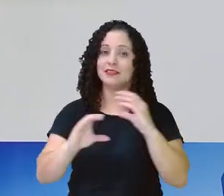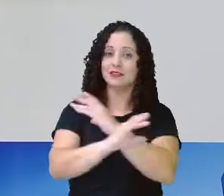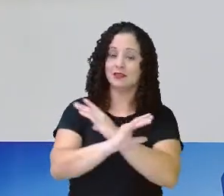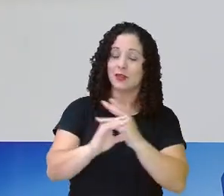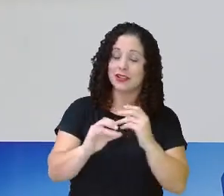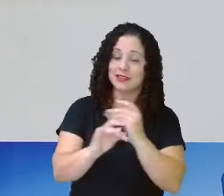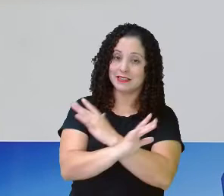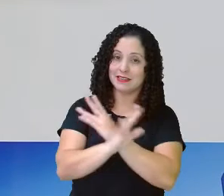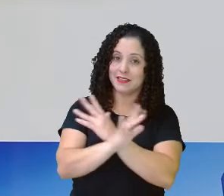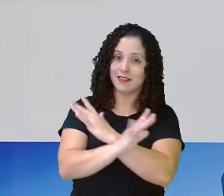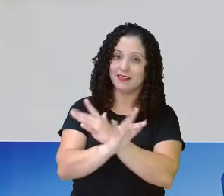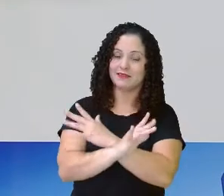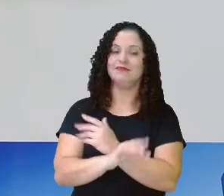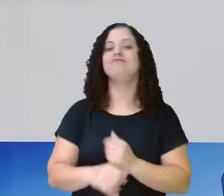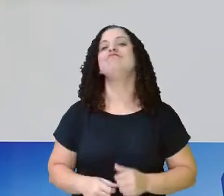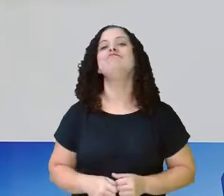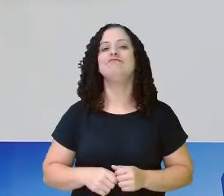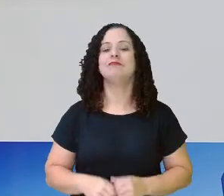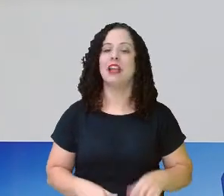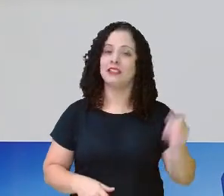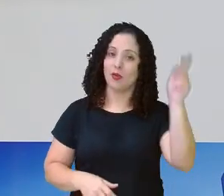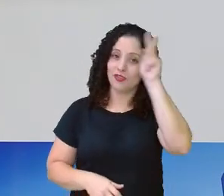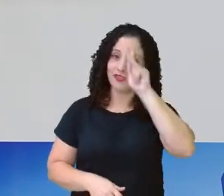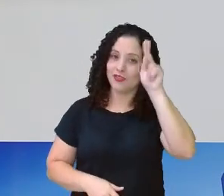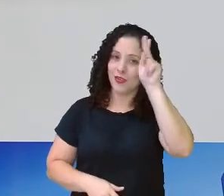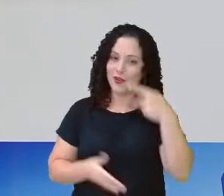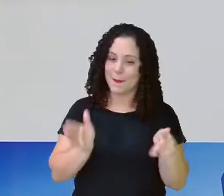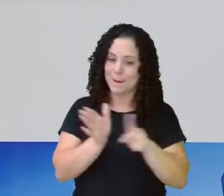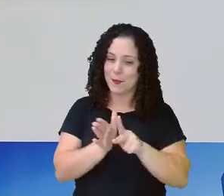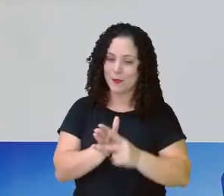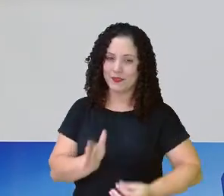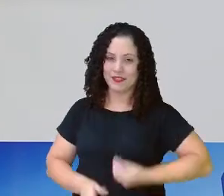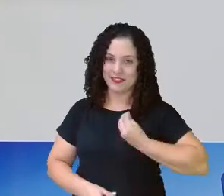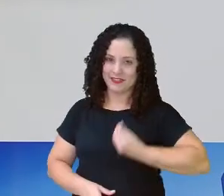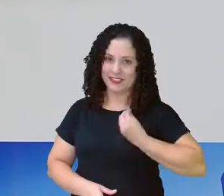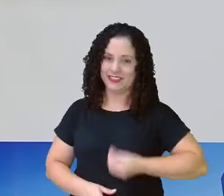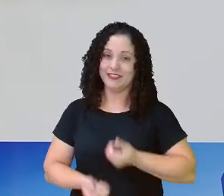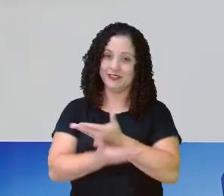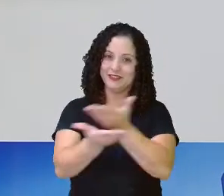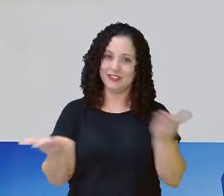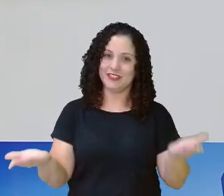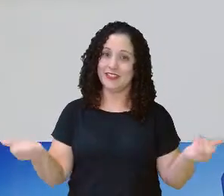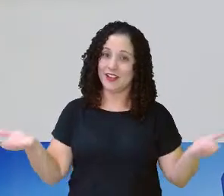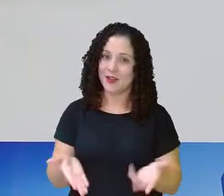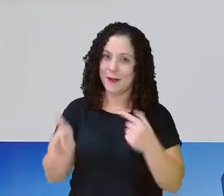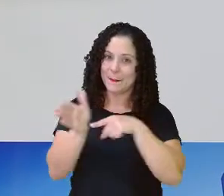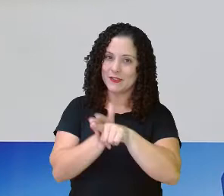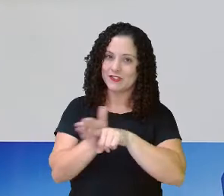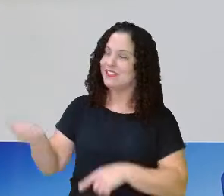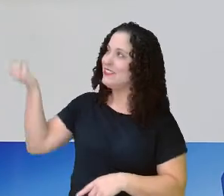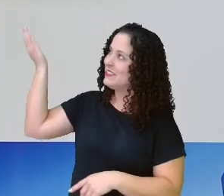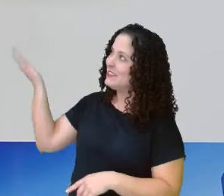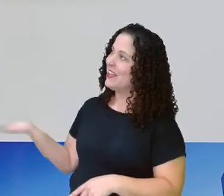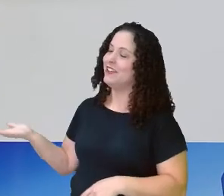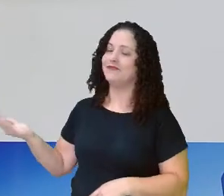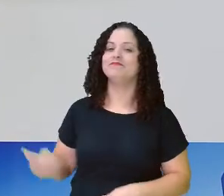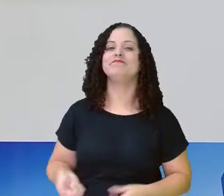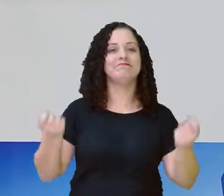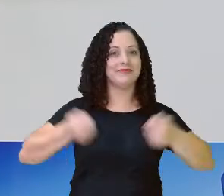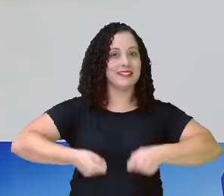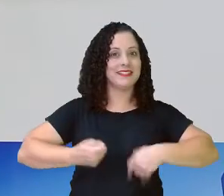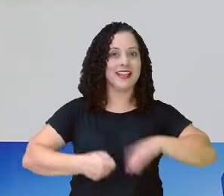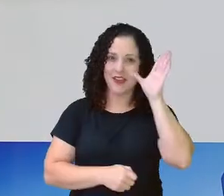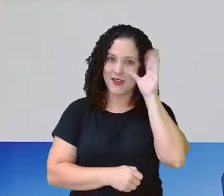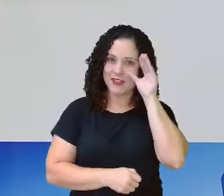pessoa. Então, vejam que a história, ela faz parte, sim, do nosso dia a dia. Deixo para vocês essa pesquisa, porque um bom pesquisador tem que ter